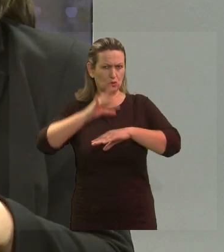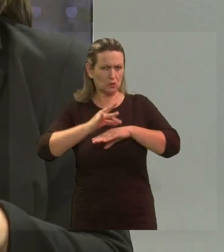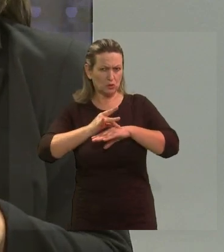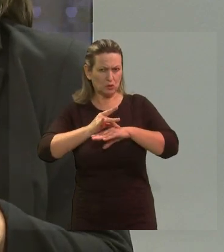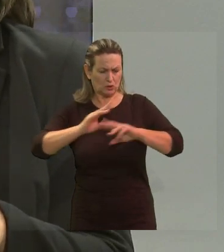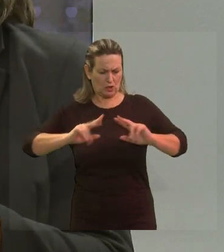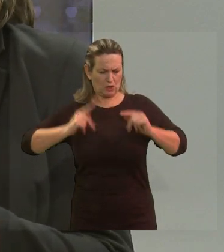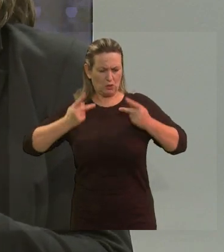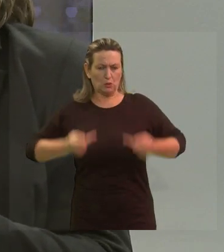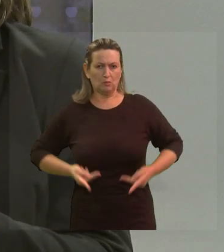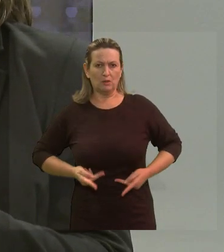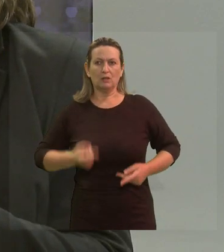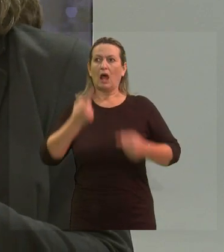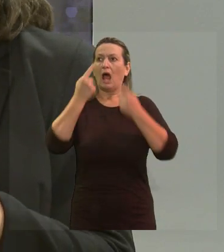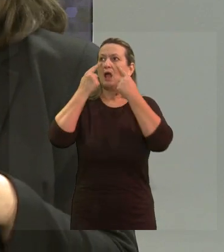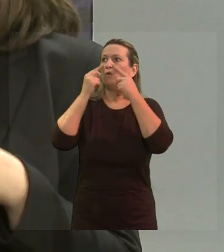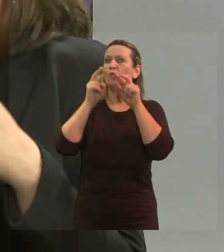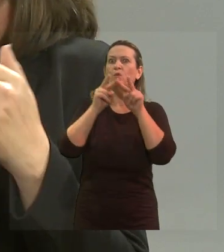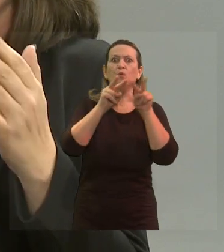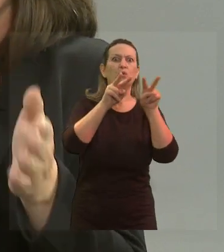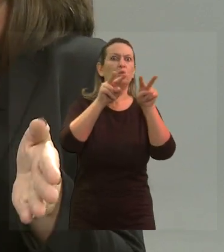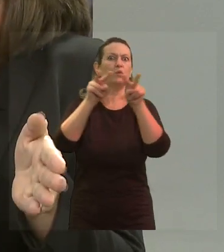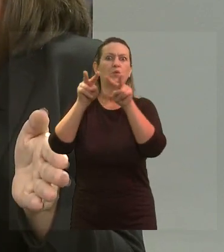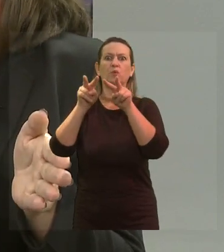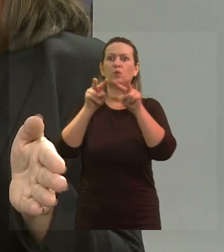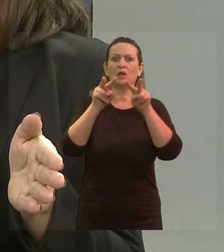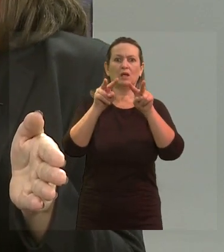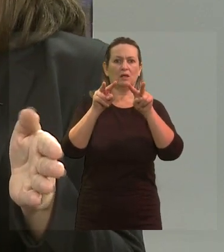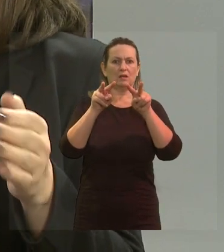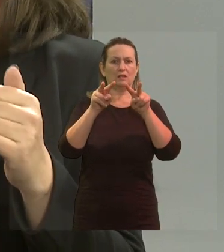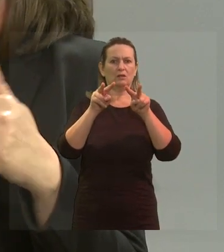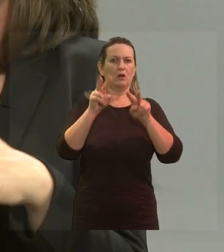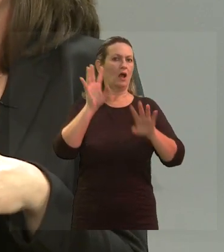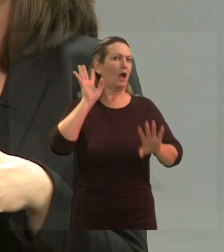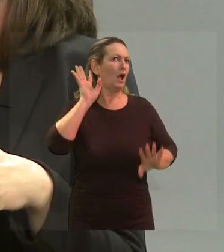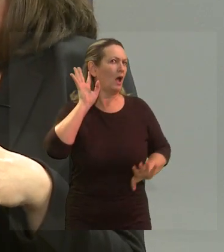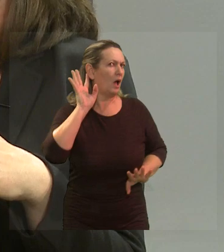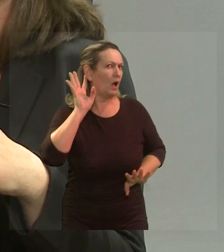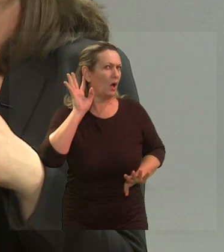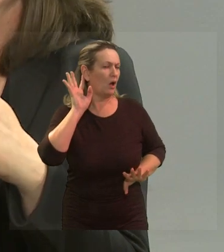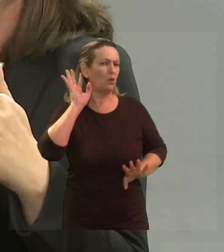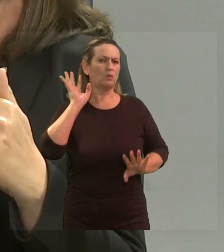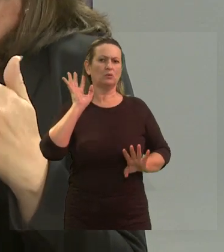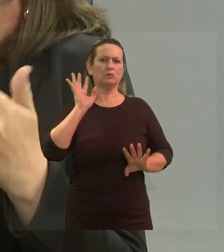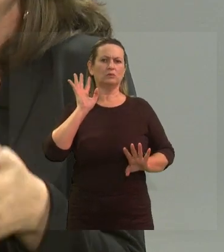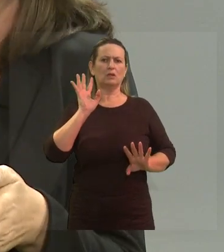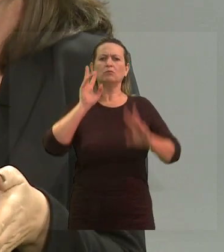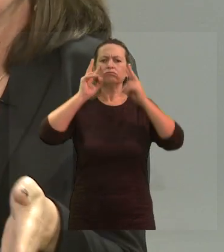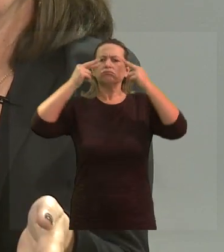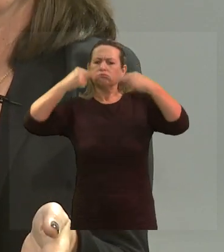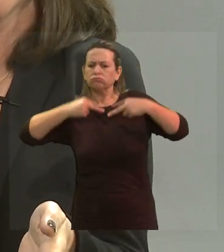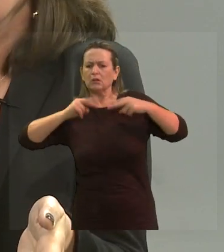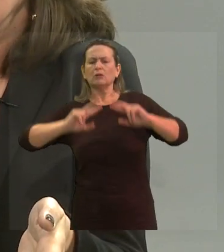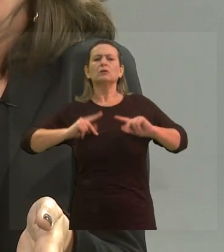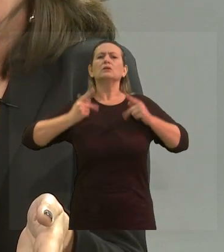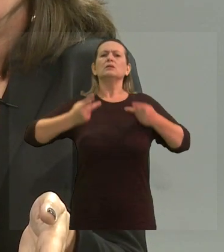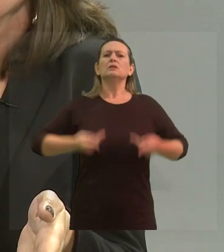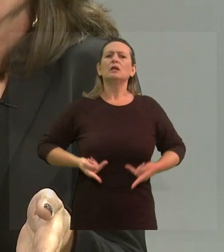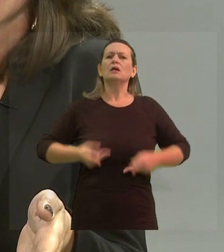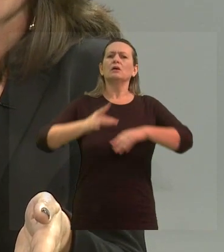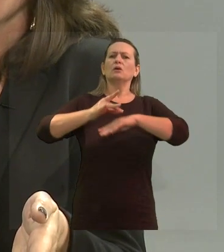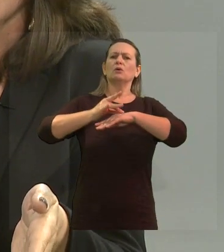você enxerga ou porque você ouve, mas o que te torna ser humano?